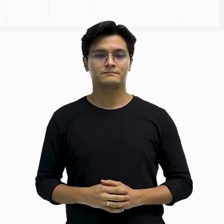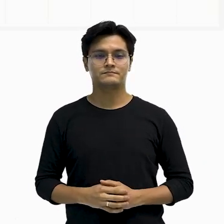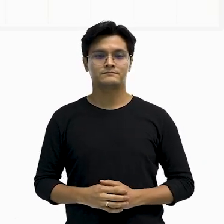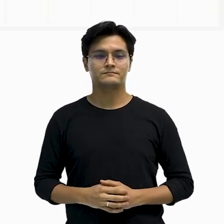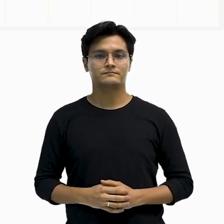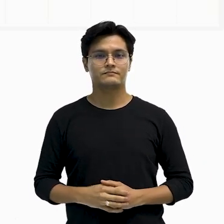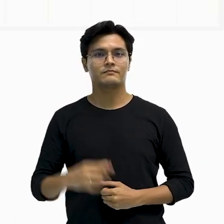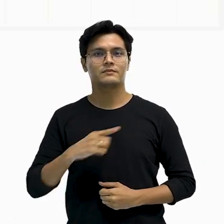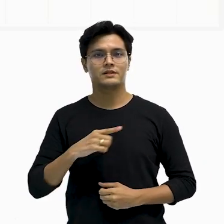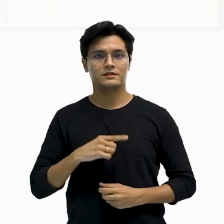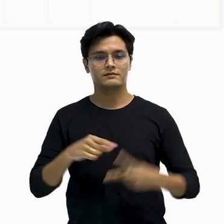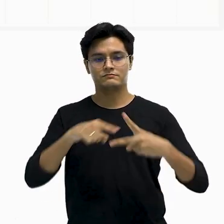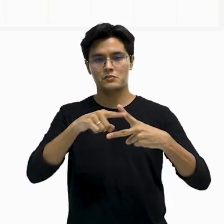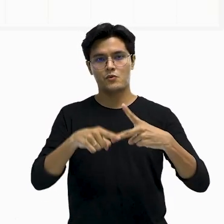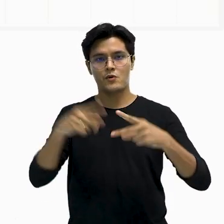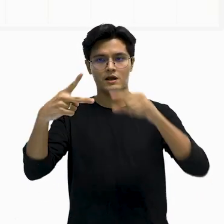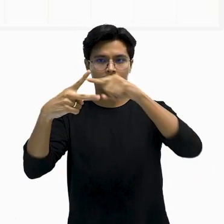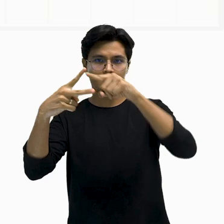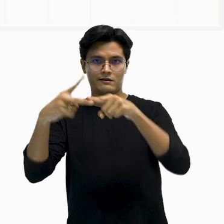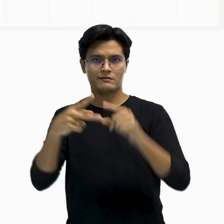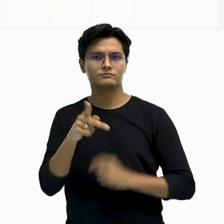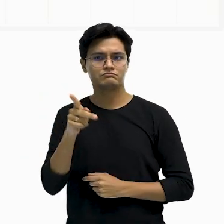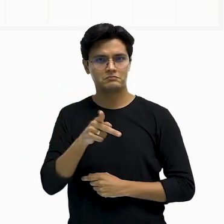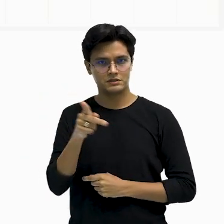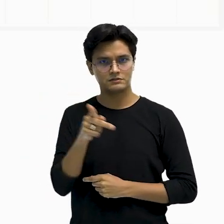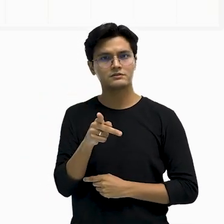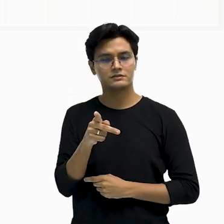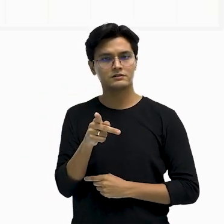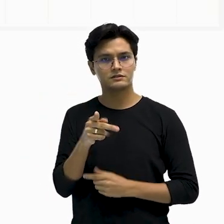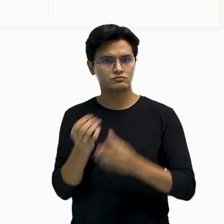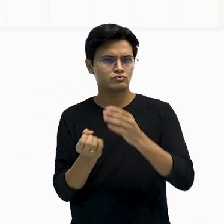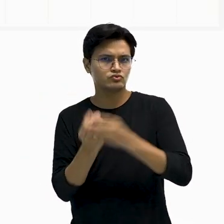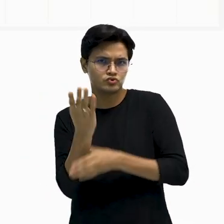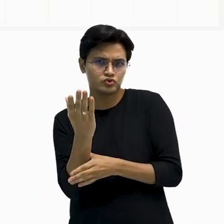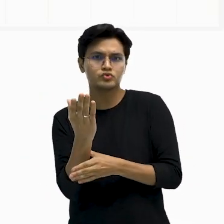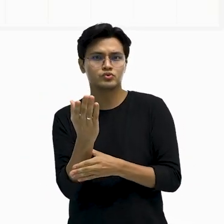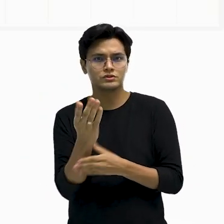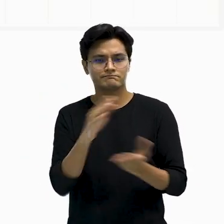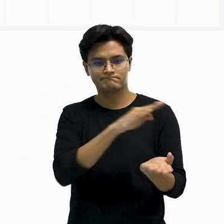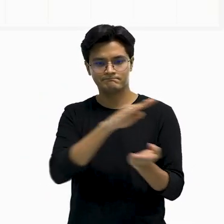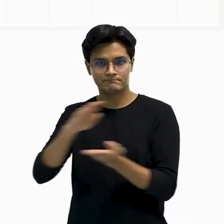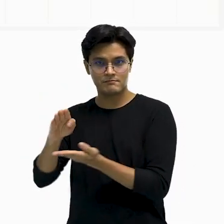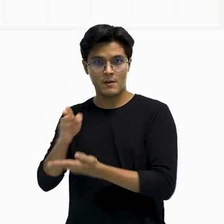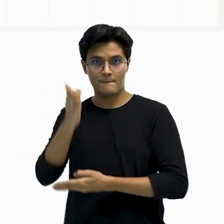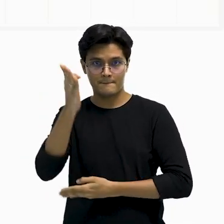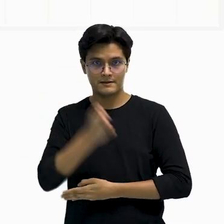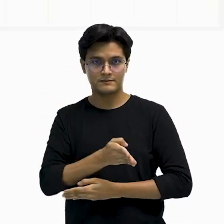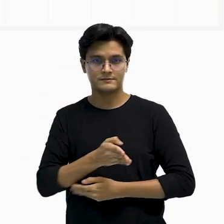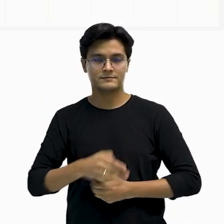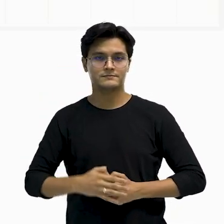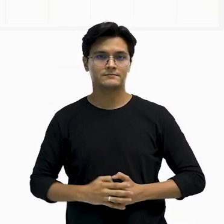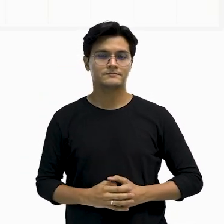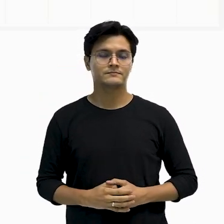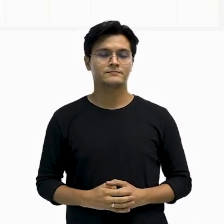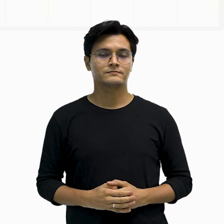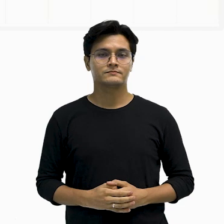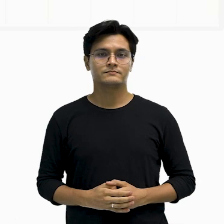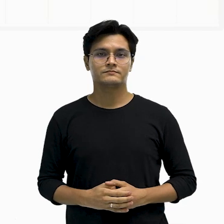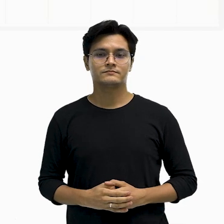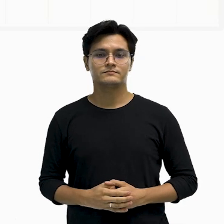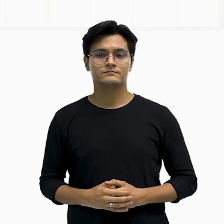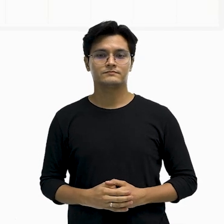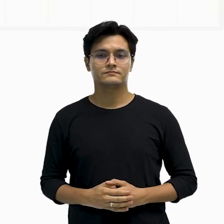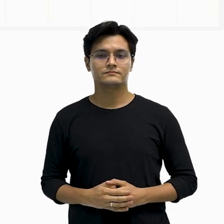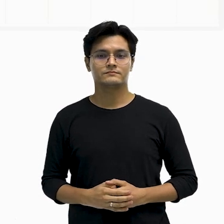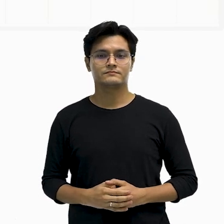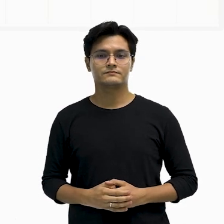São os dois ângulos aí que são formados quando eu traço essa reta vermelha. Esses dois